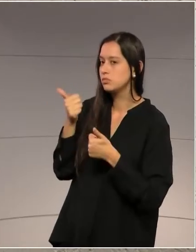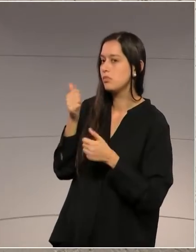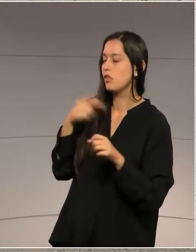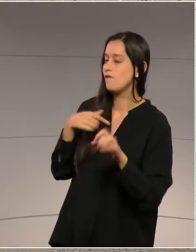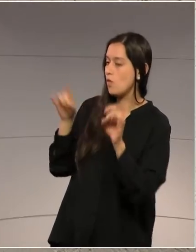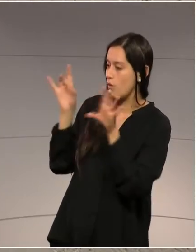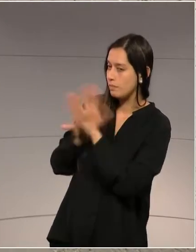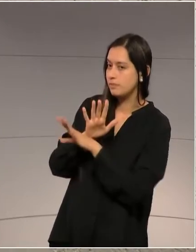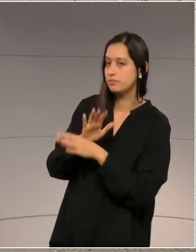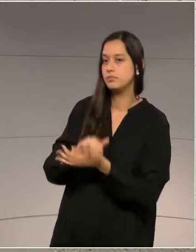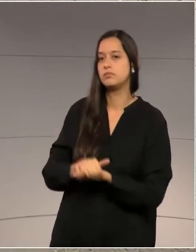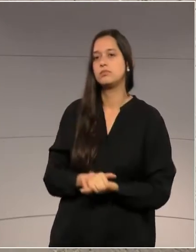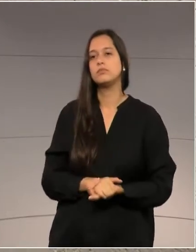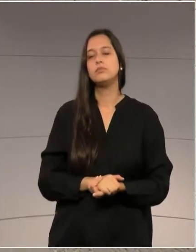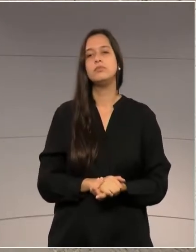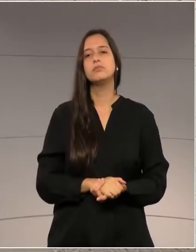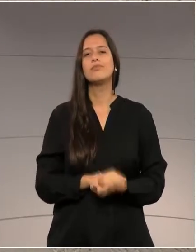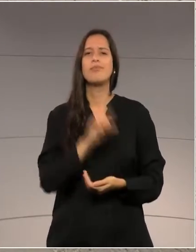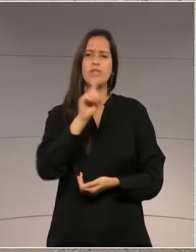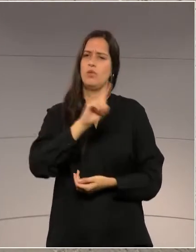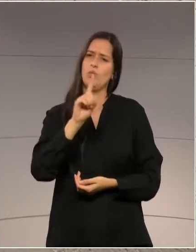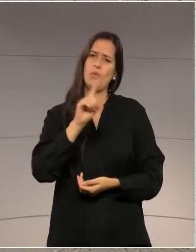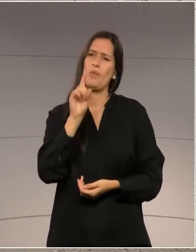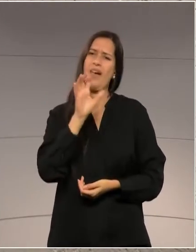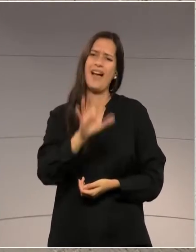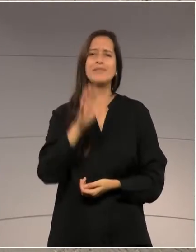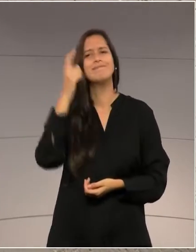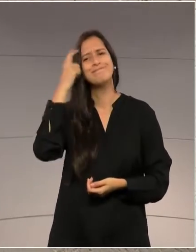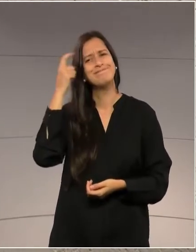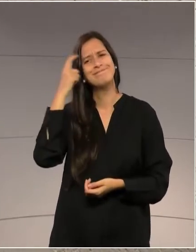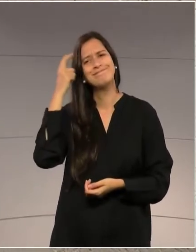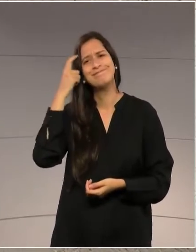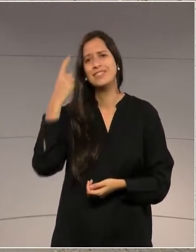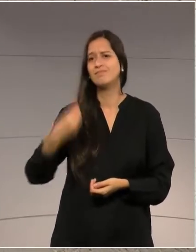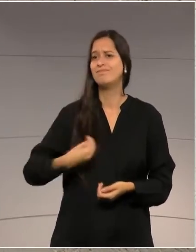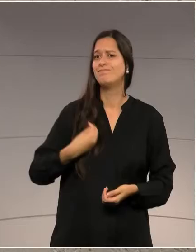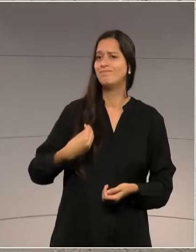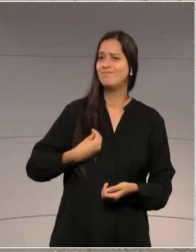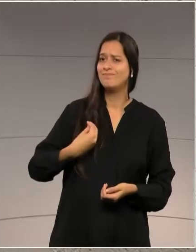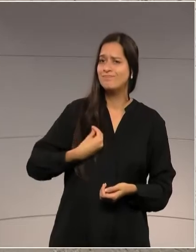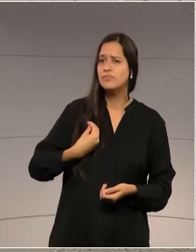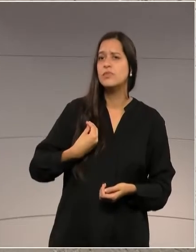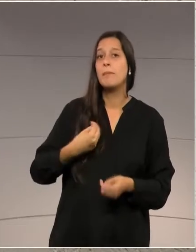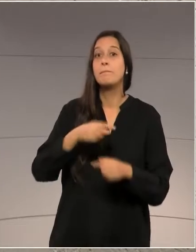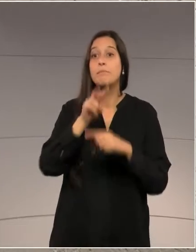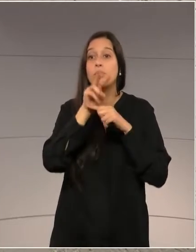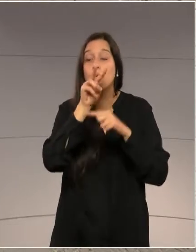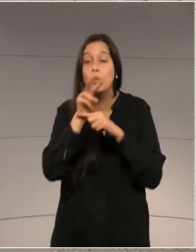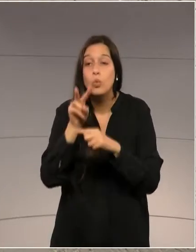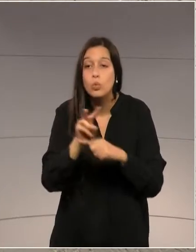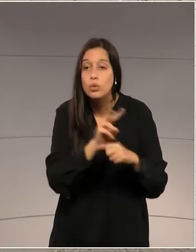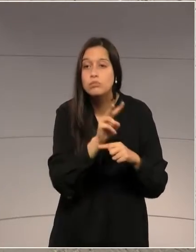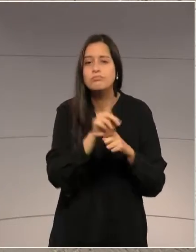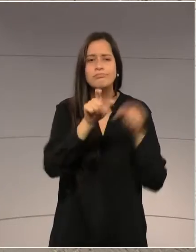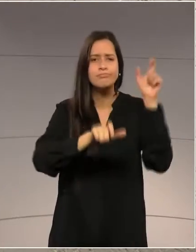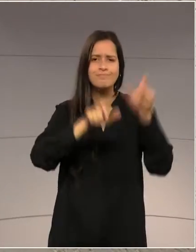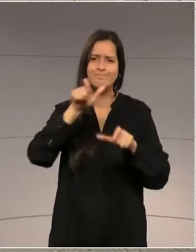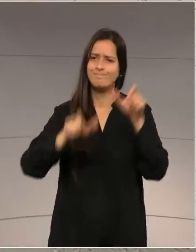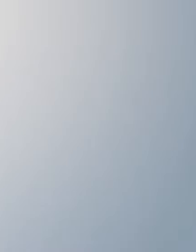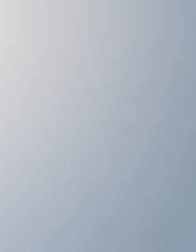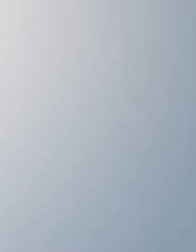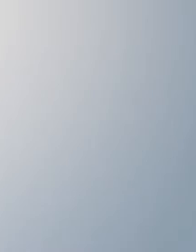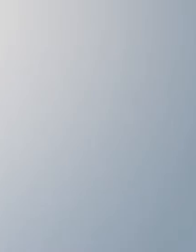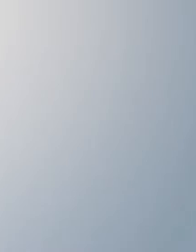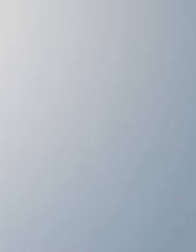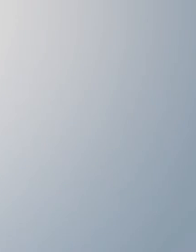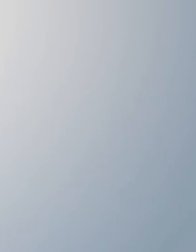conduz quando a gente trata de vidas, de proteção a vidas, a gente tem que tratar as coisas com mais seriedade. Obrigado.